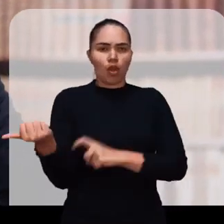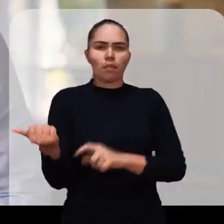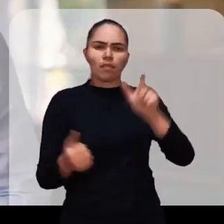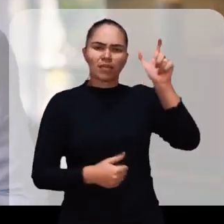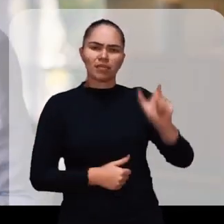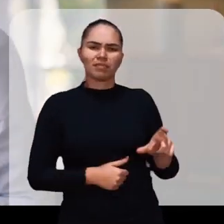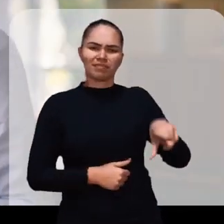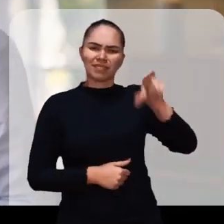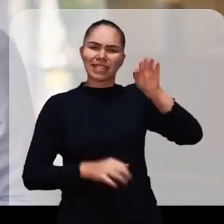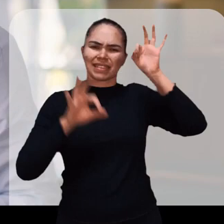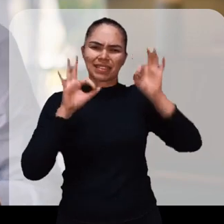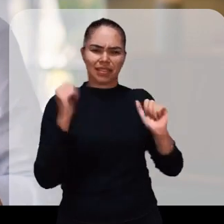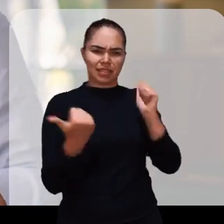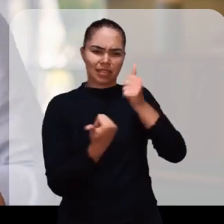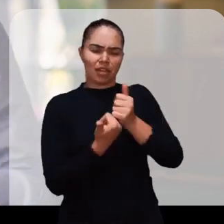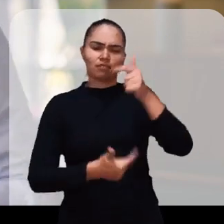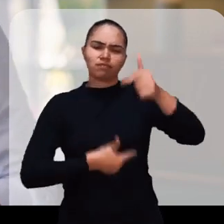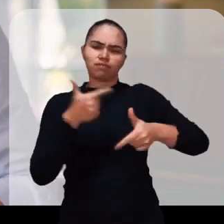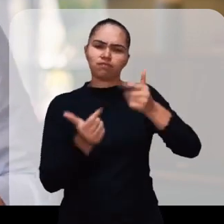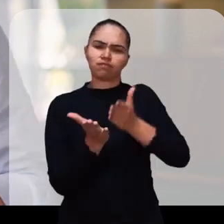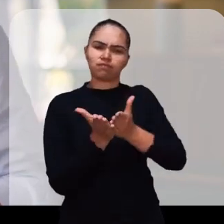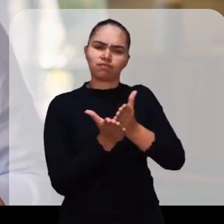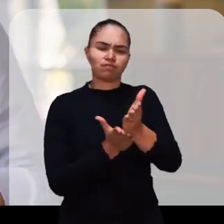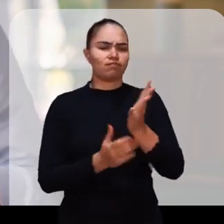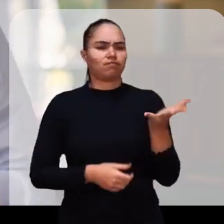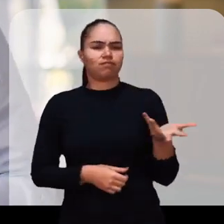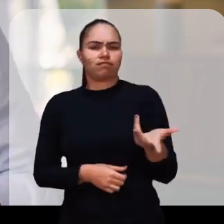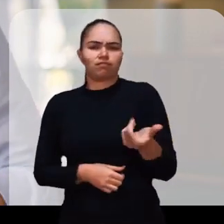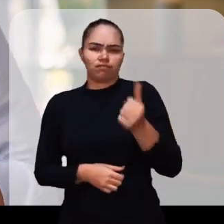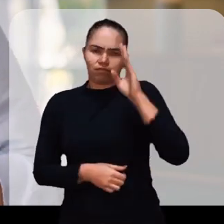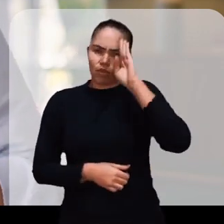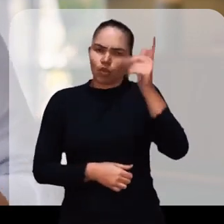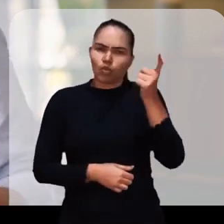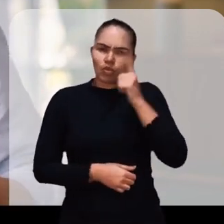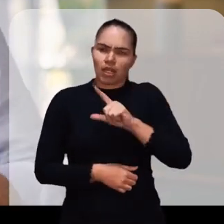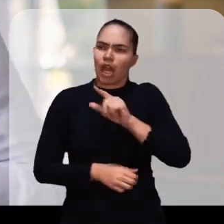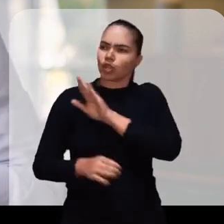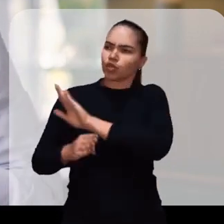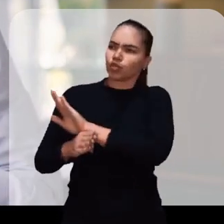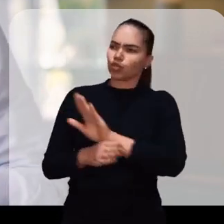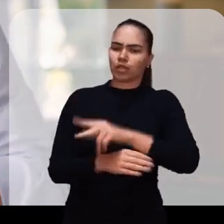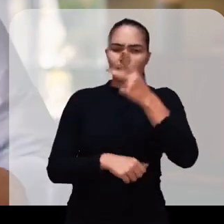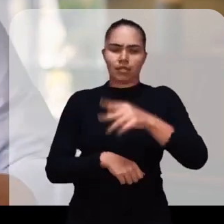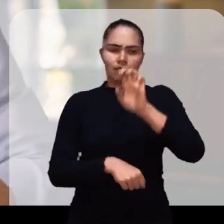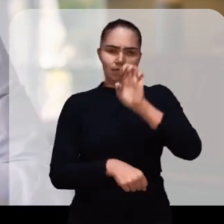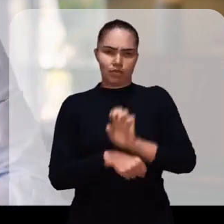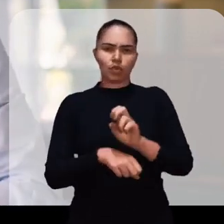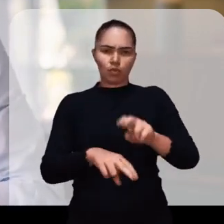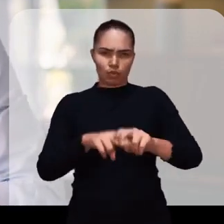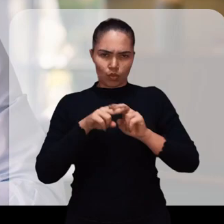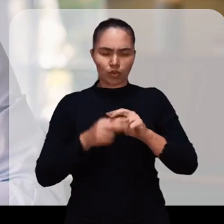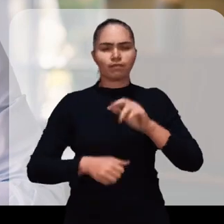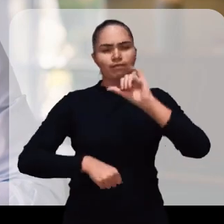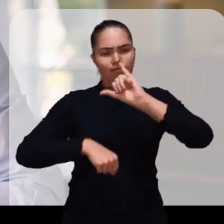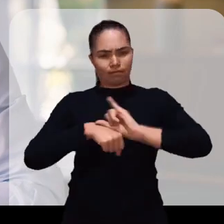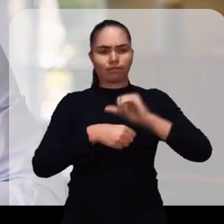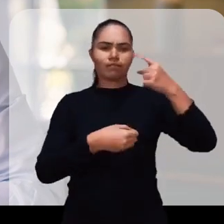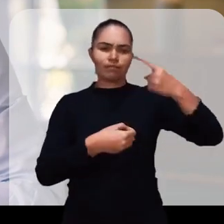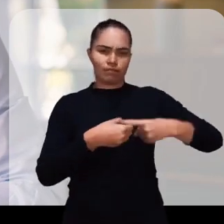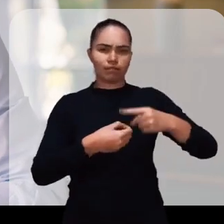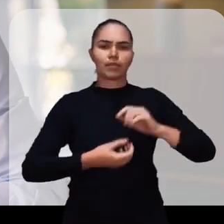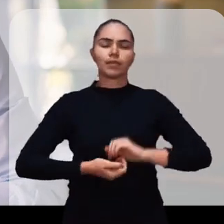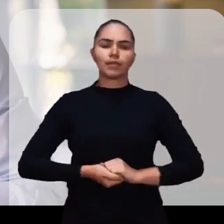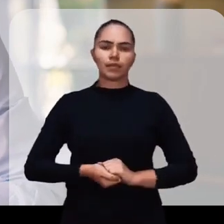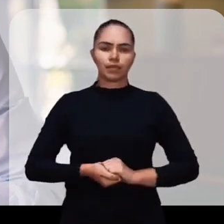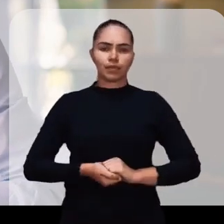precisa O Elmano é a pessoa certa para dar continuidade a esse grande trabalho Que tanto beneficiou os cearenses